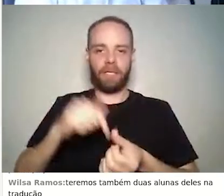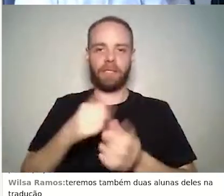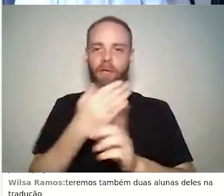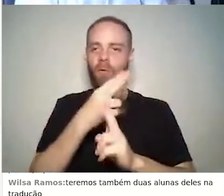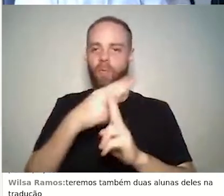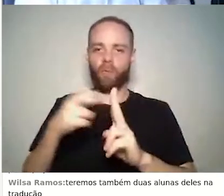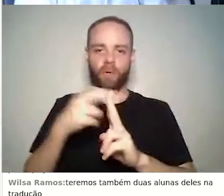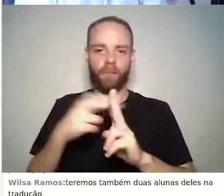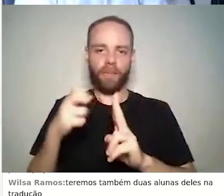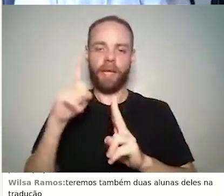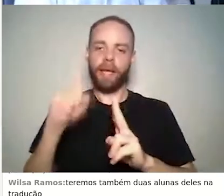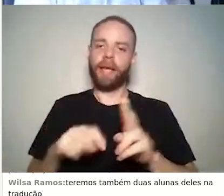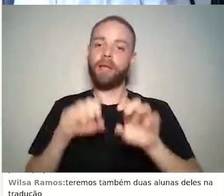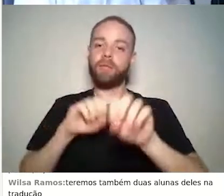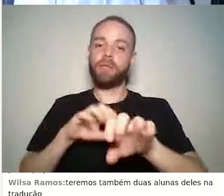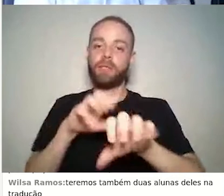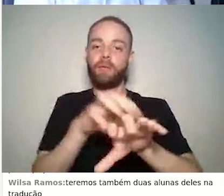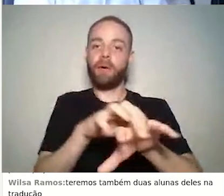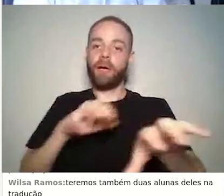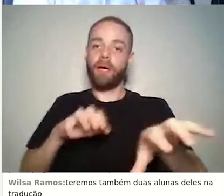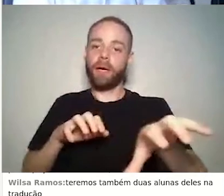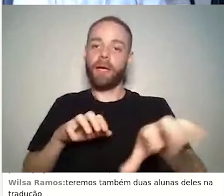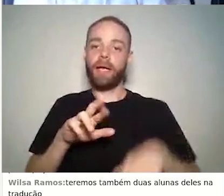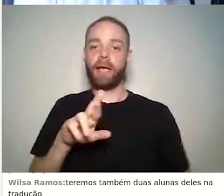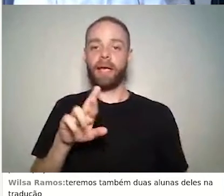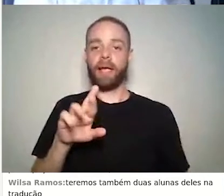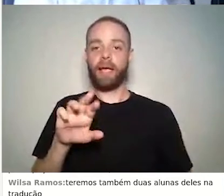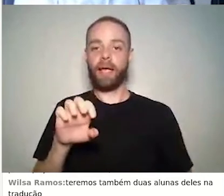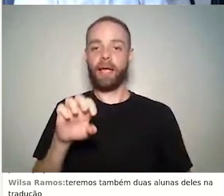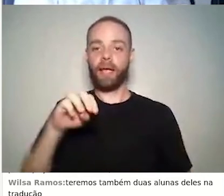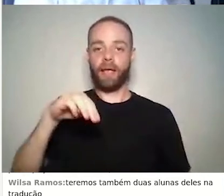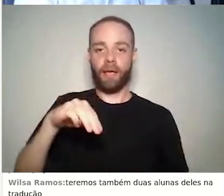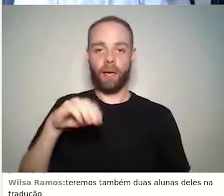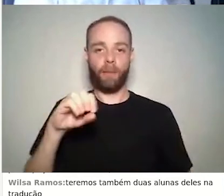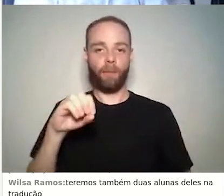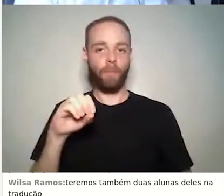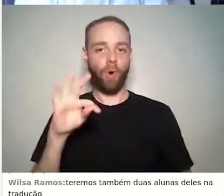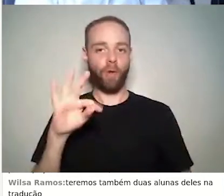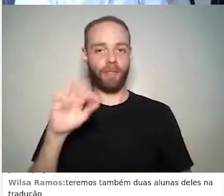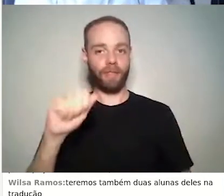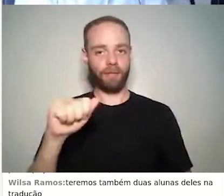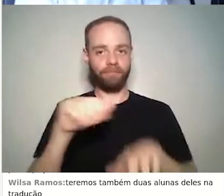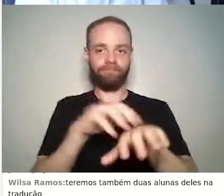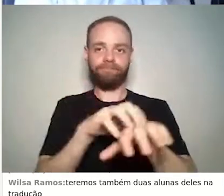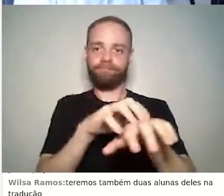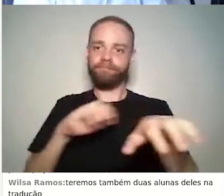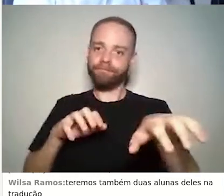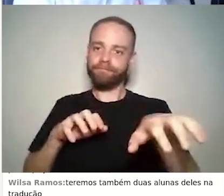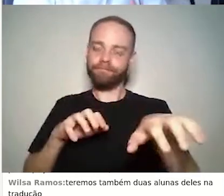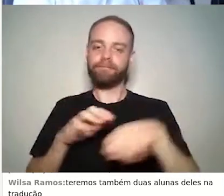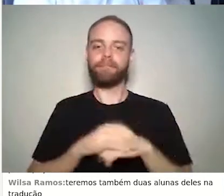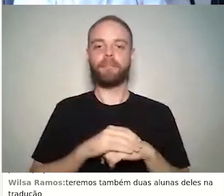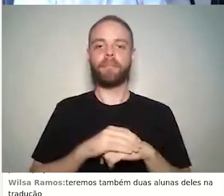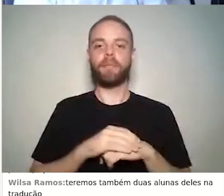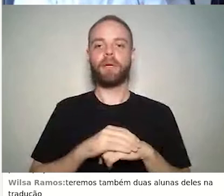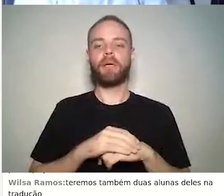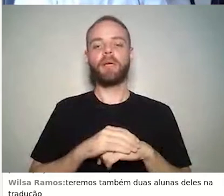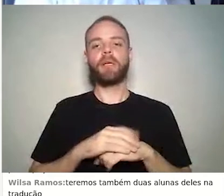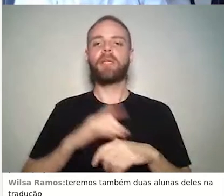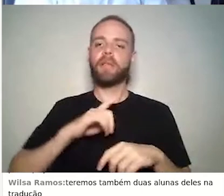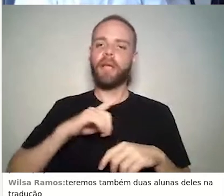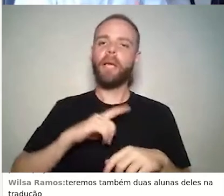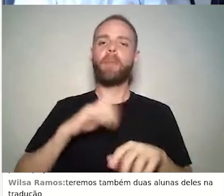faz uma proposição de curso de educação à distância, por exemplo, como momentos síncronos,